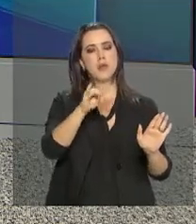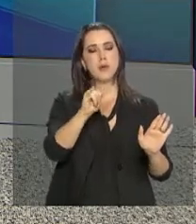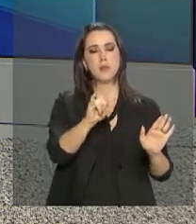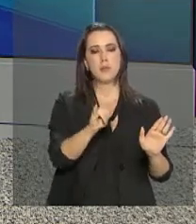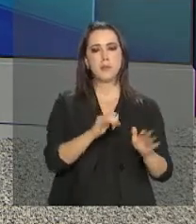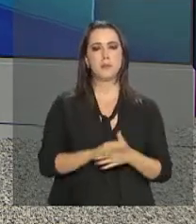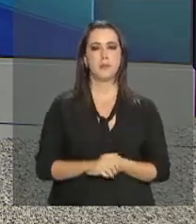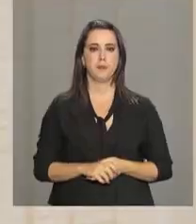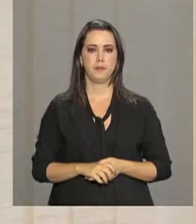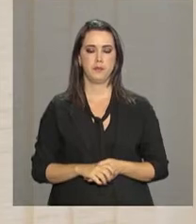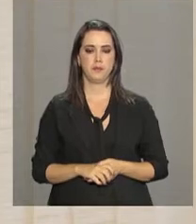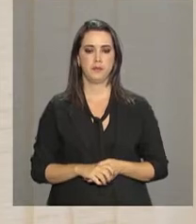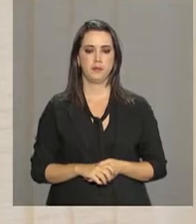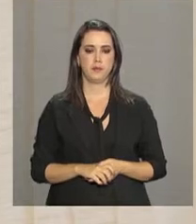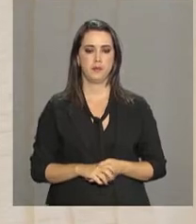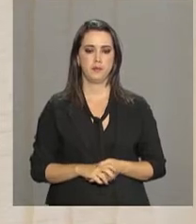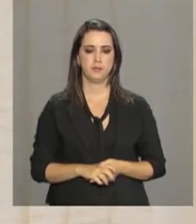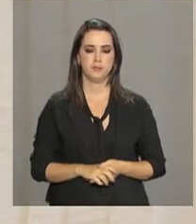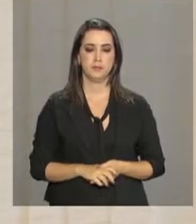Noronha.